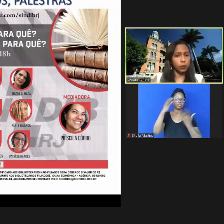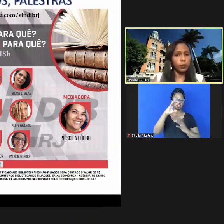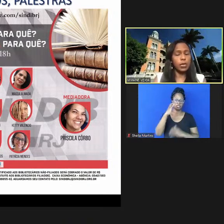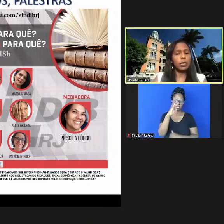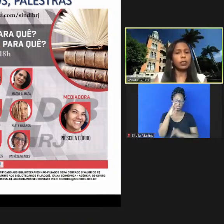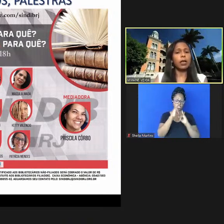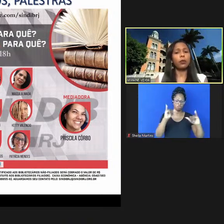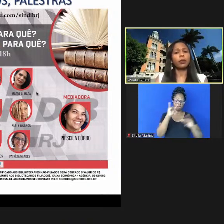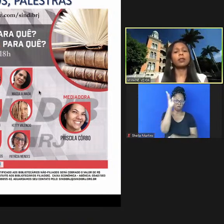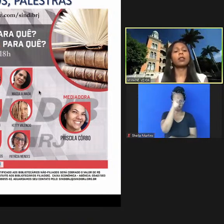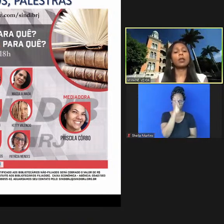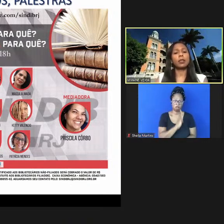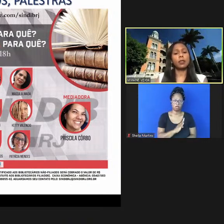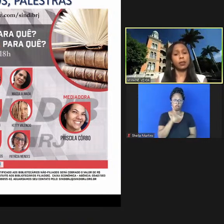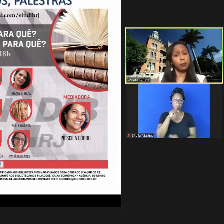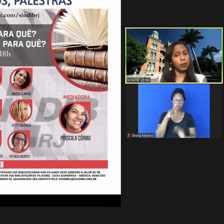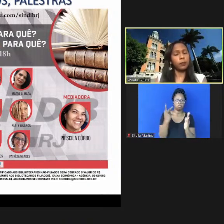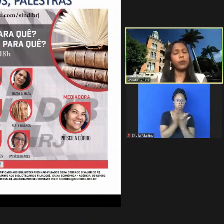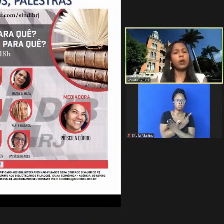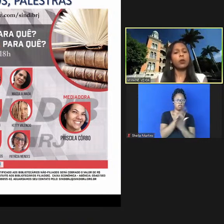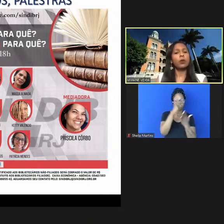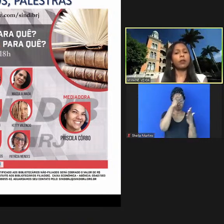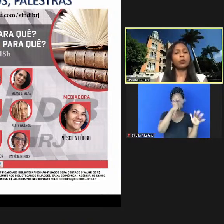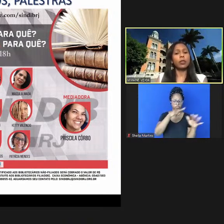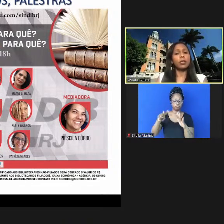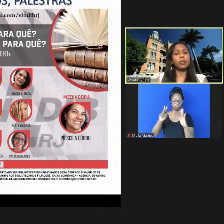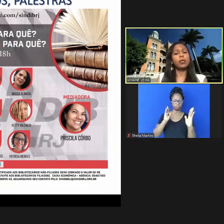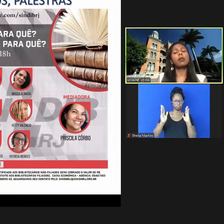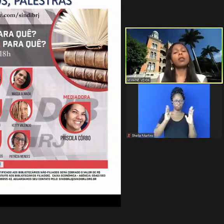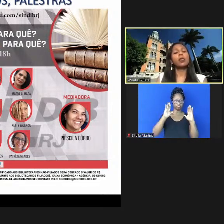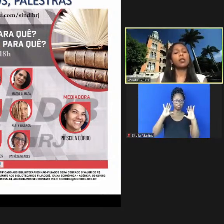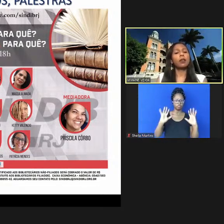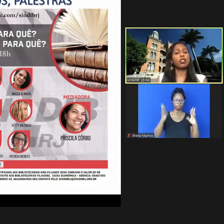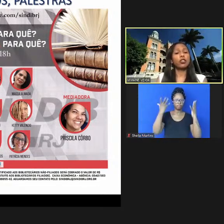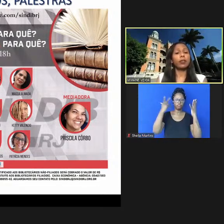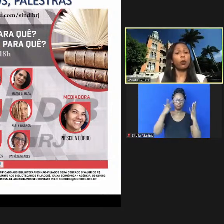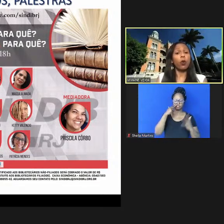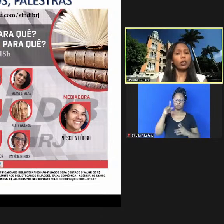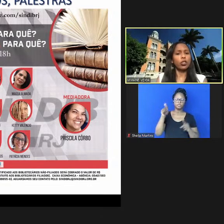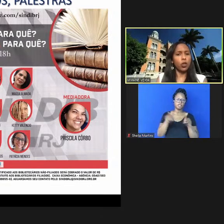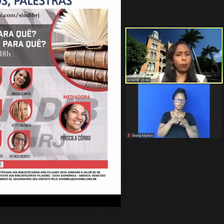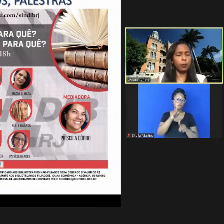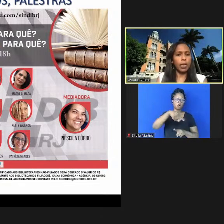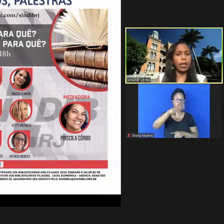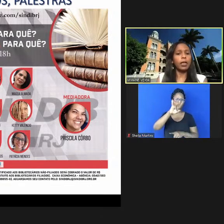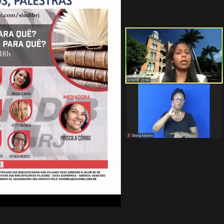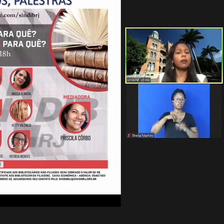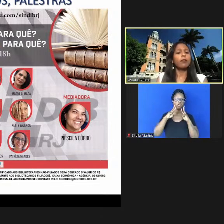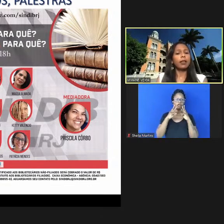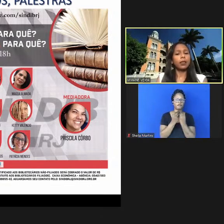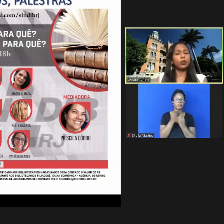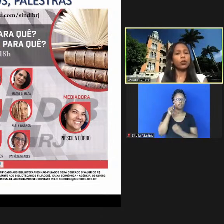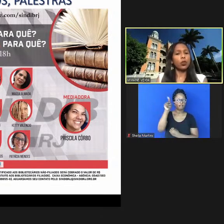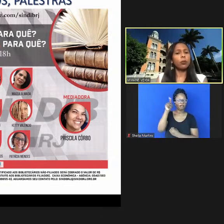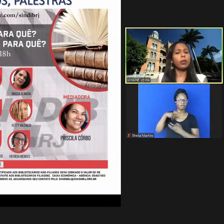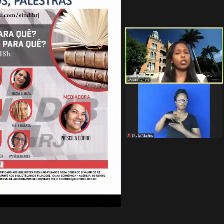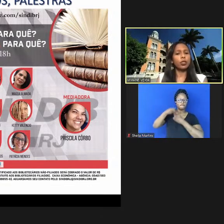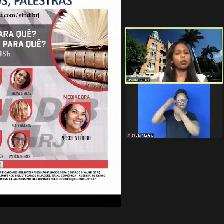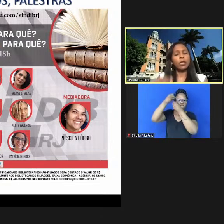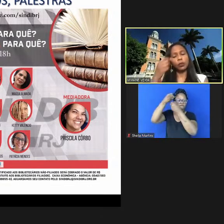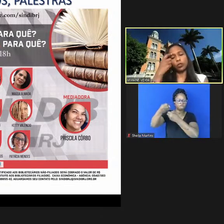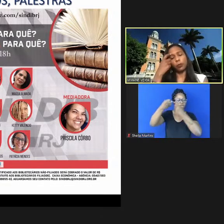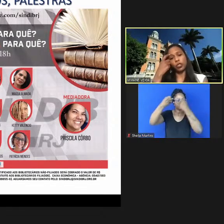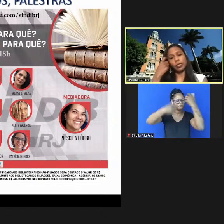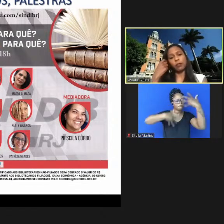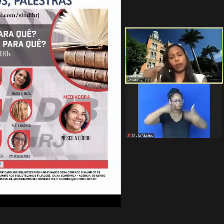Brasil que está acontecendo agora essa semana o evento do Enansib e a gente vai ter um workshop lá falando sobre a